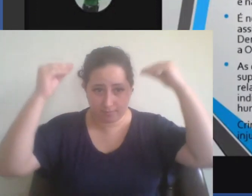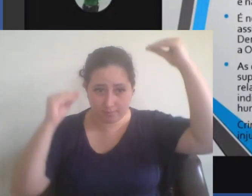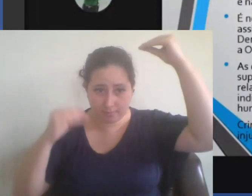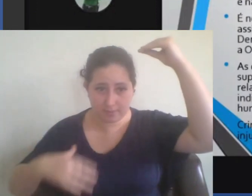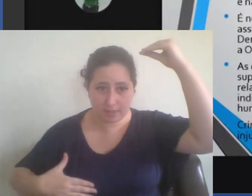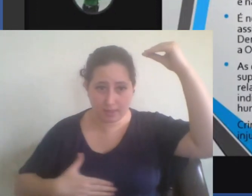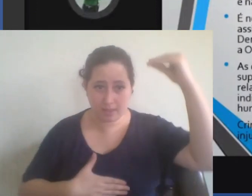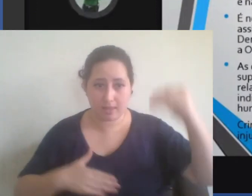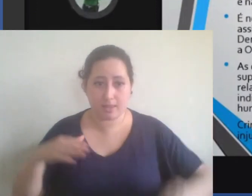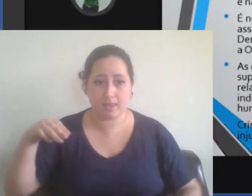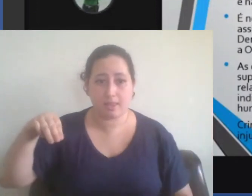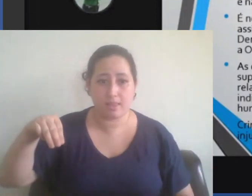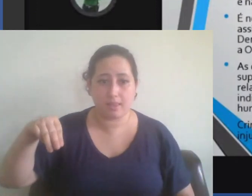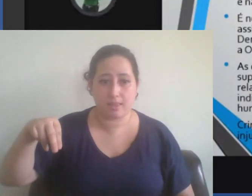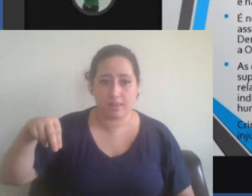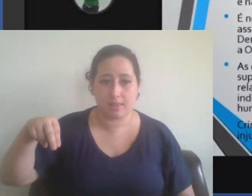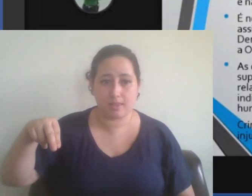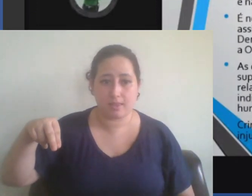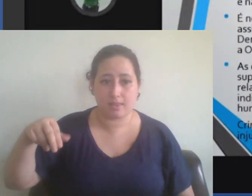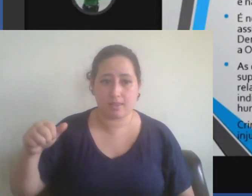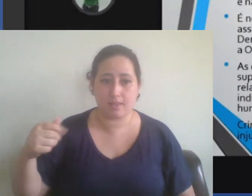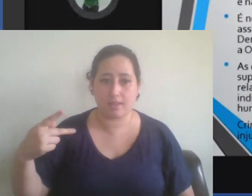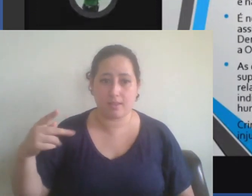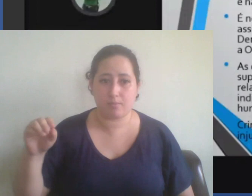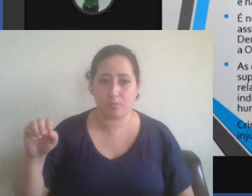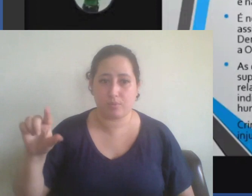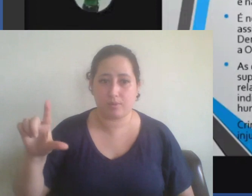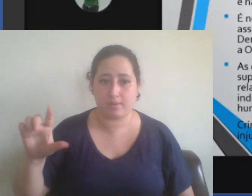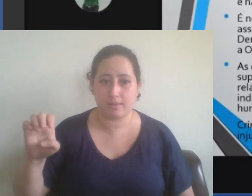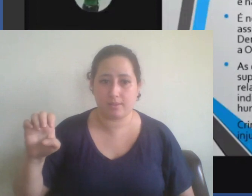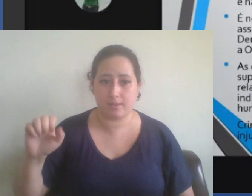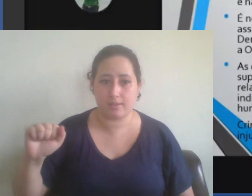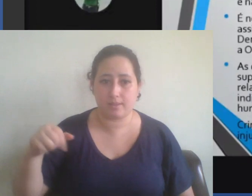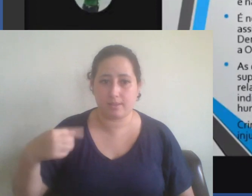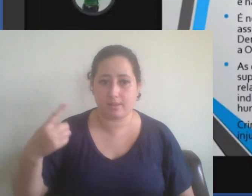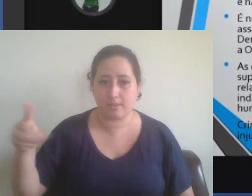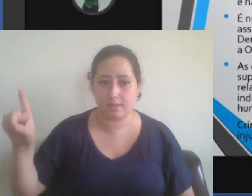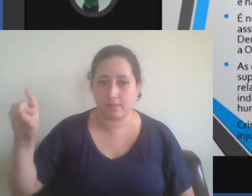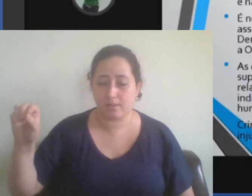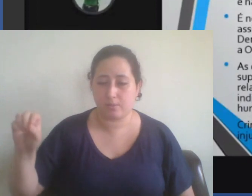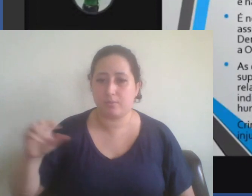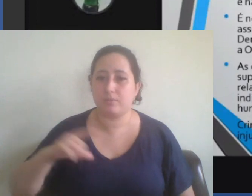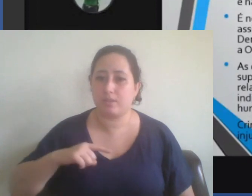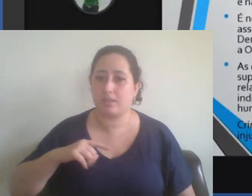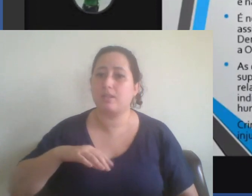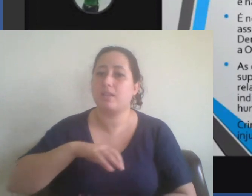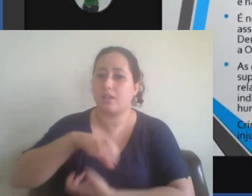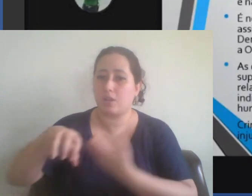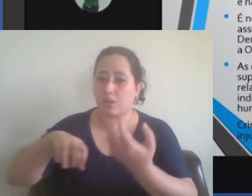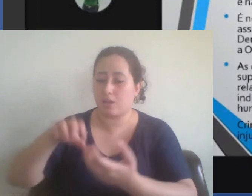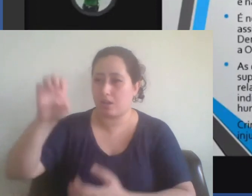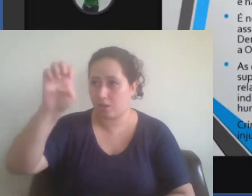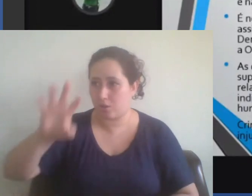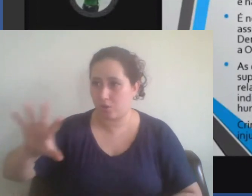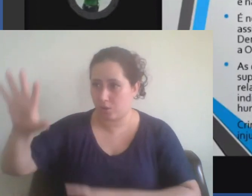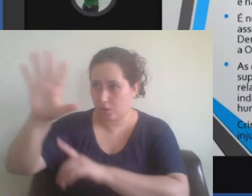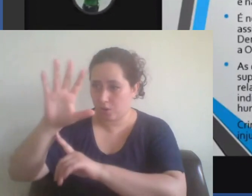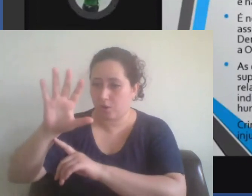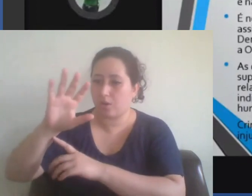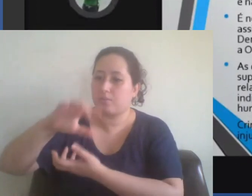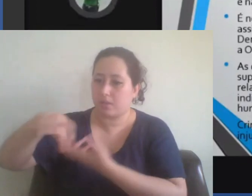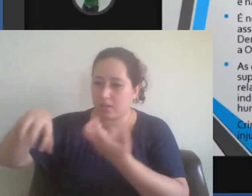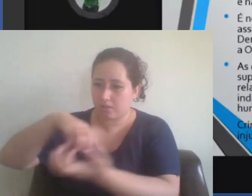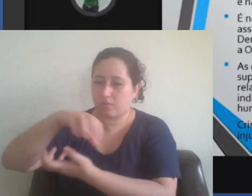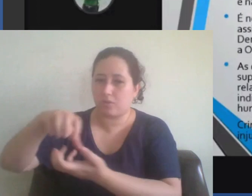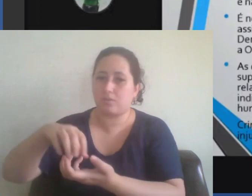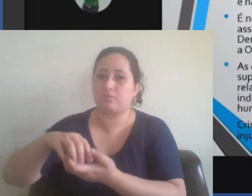que revoluciona a Europa através de um conflito, mas também da